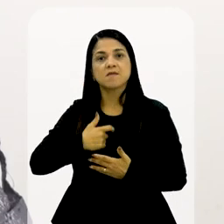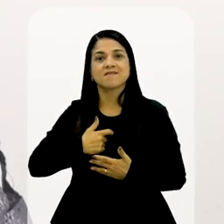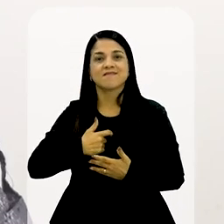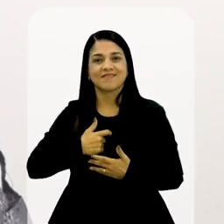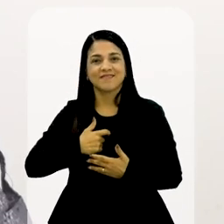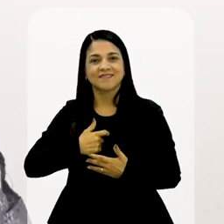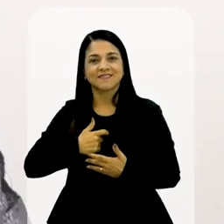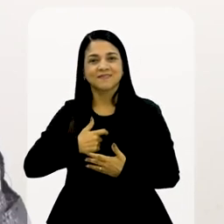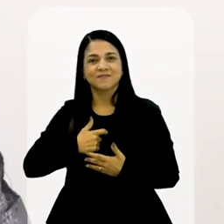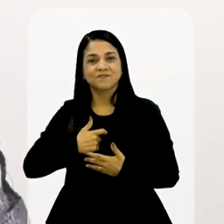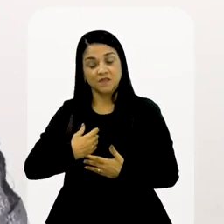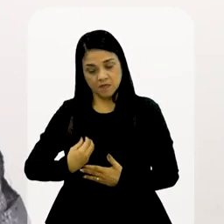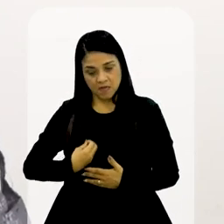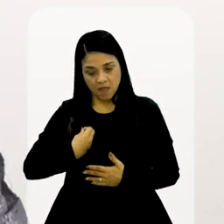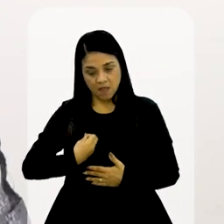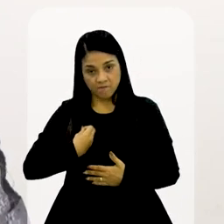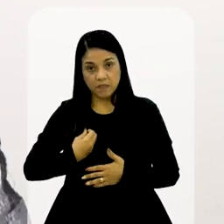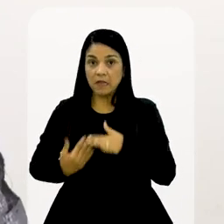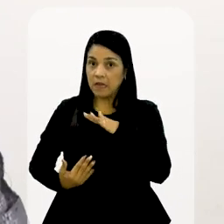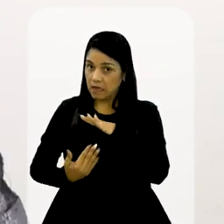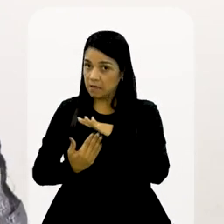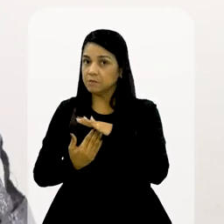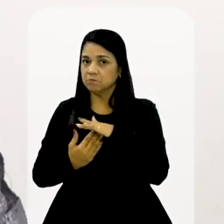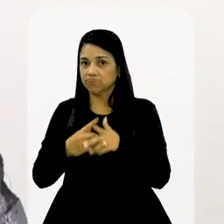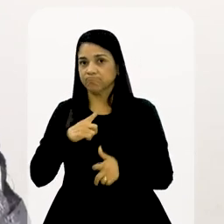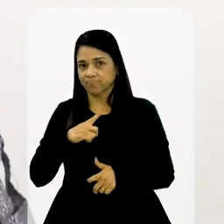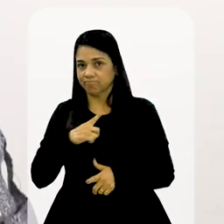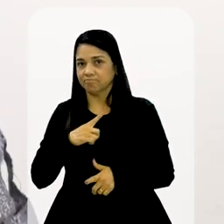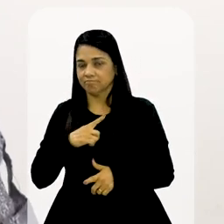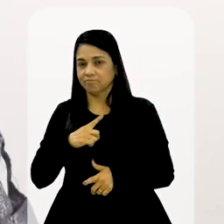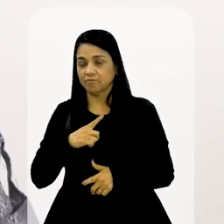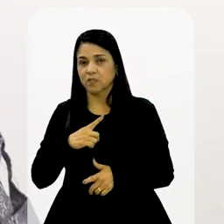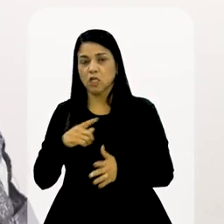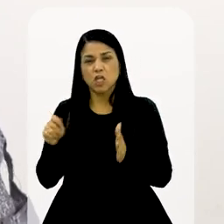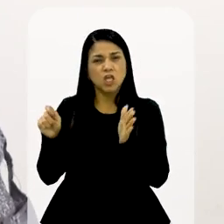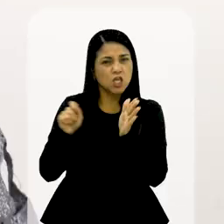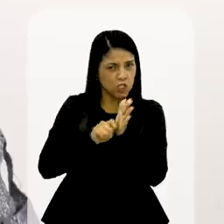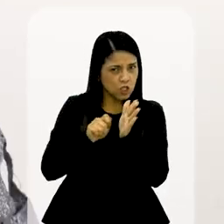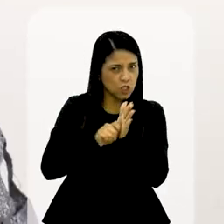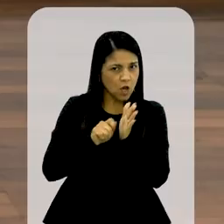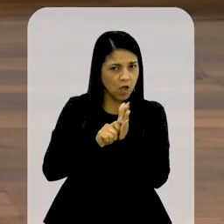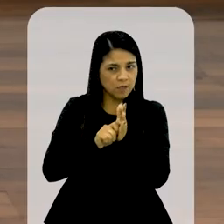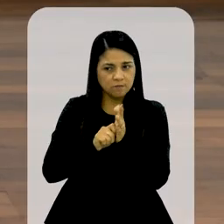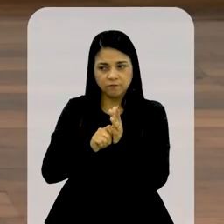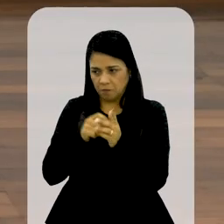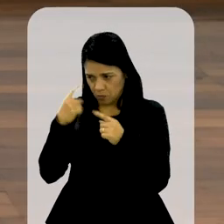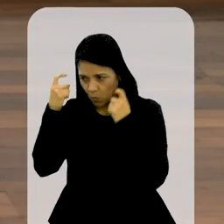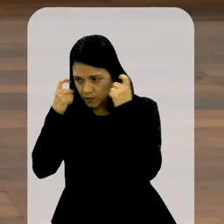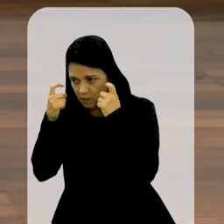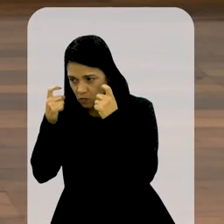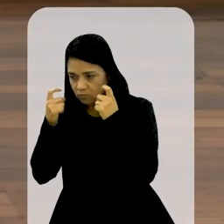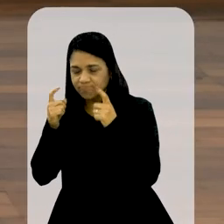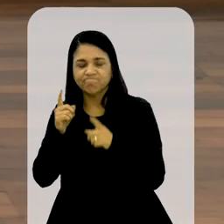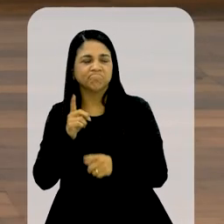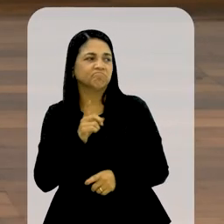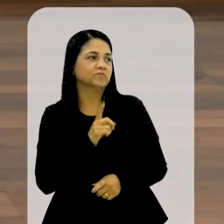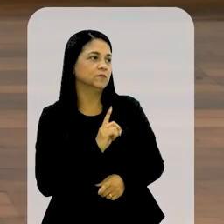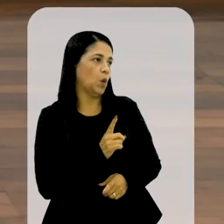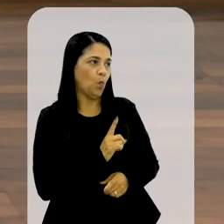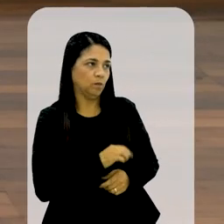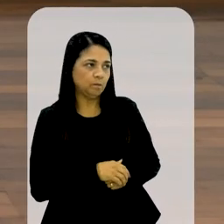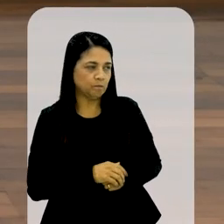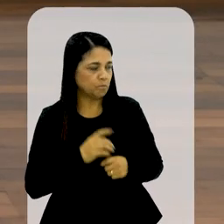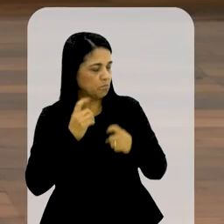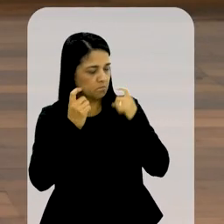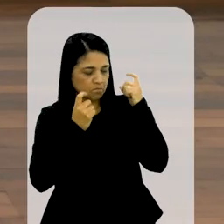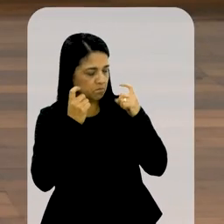mim e ter a vida dela com limite. Drogas foi uma preocupação? Não. Essa